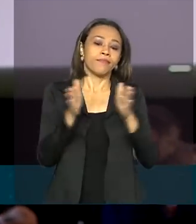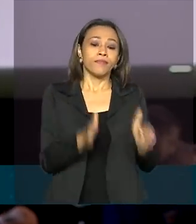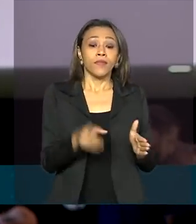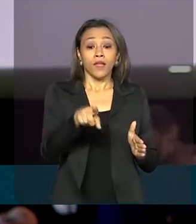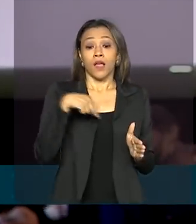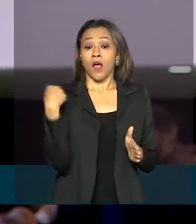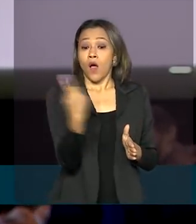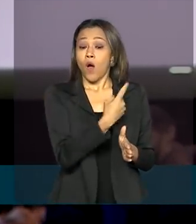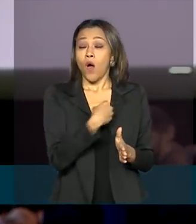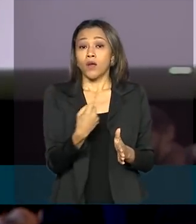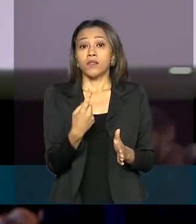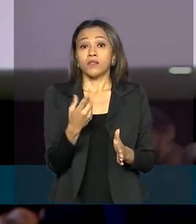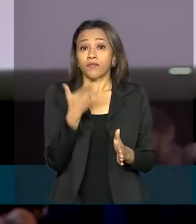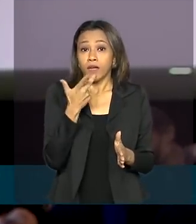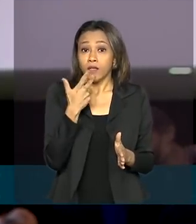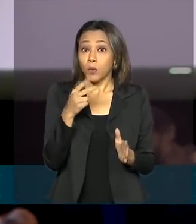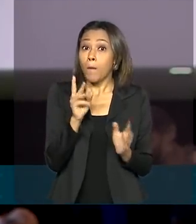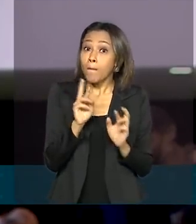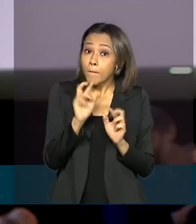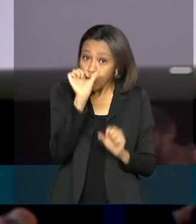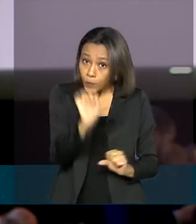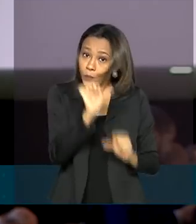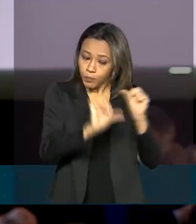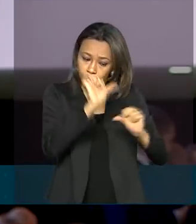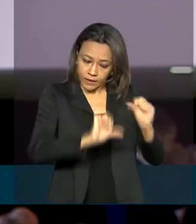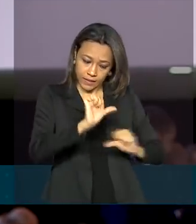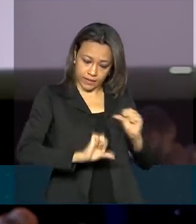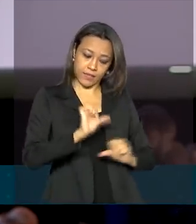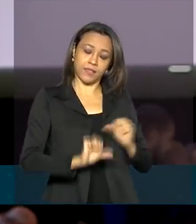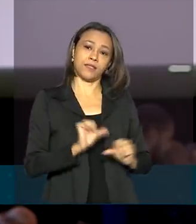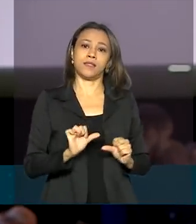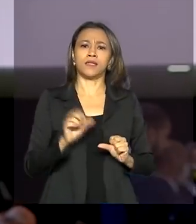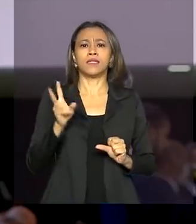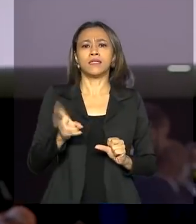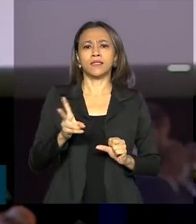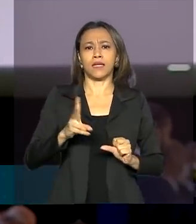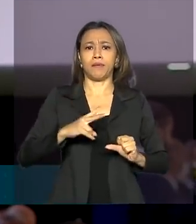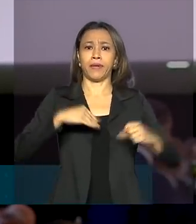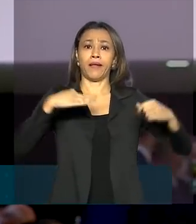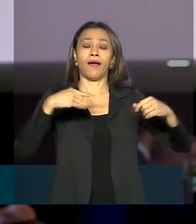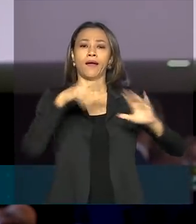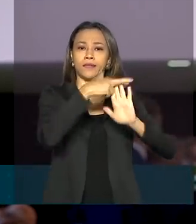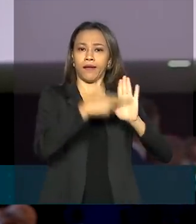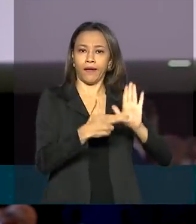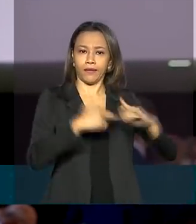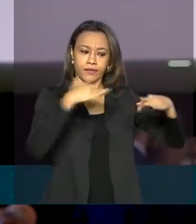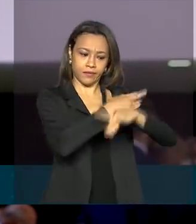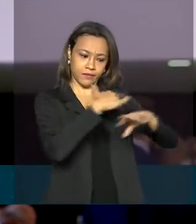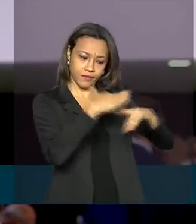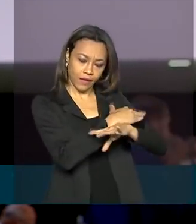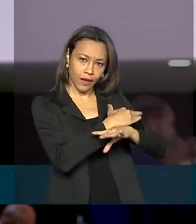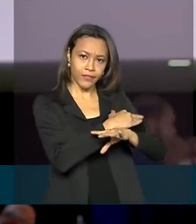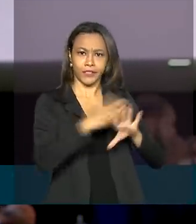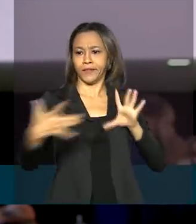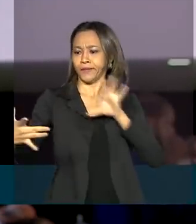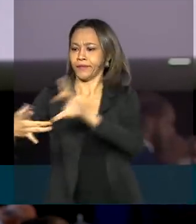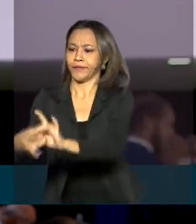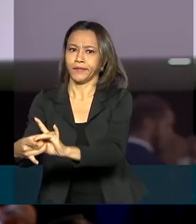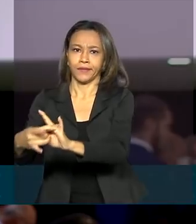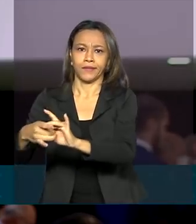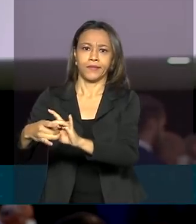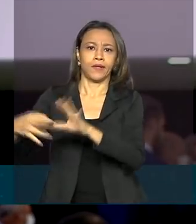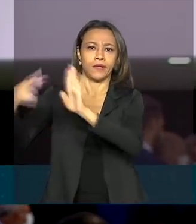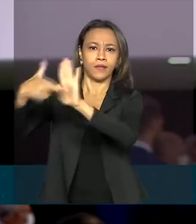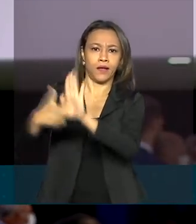não apliquemos o que historicamente vinha acontecendo, toda a regulamentação urbana no meio rural. Não faz sentido você ter